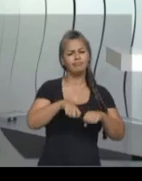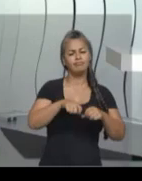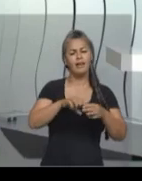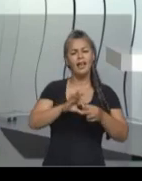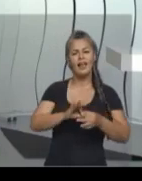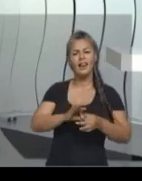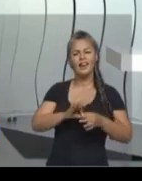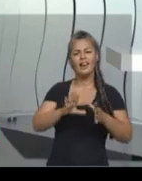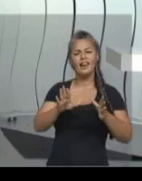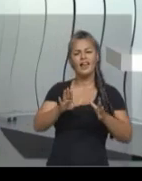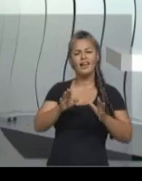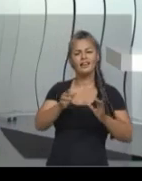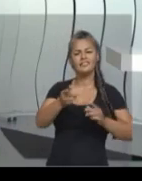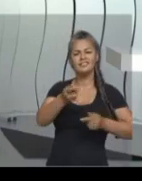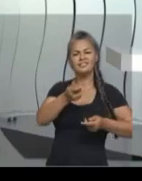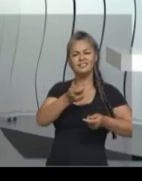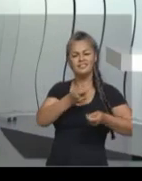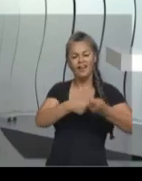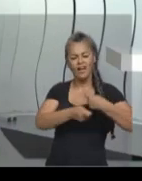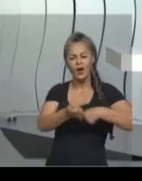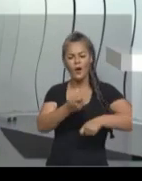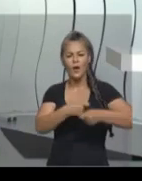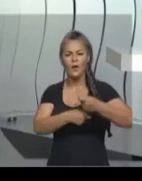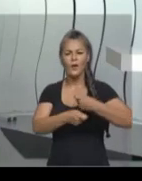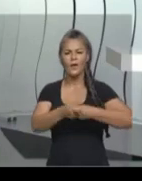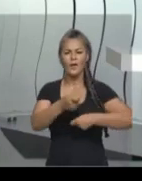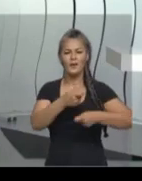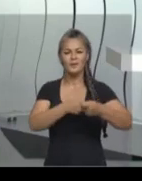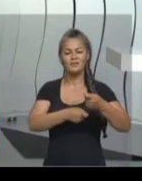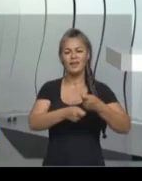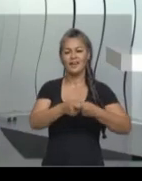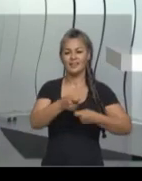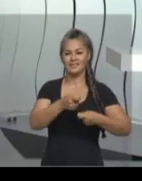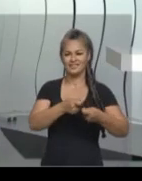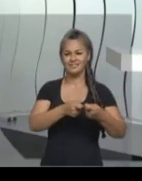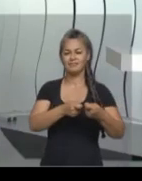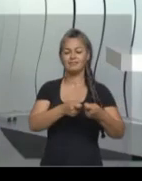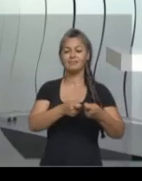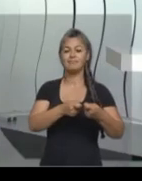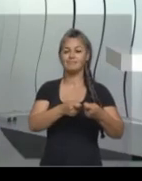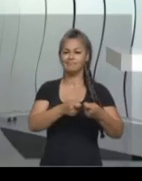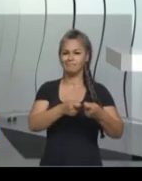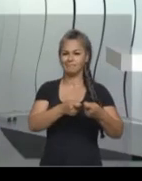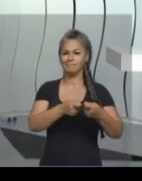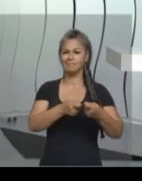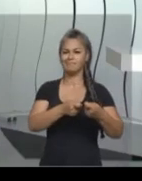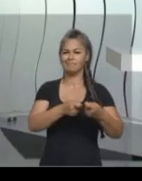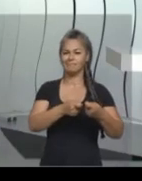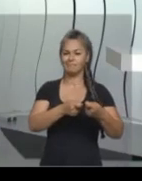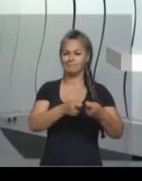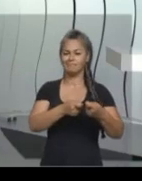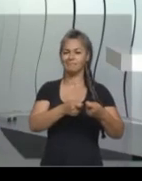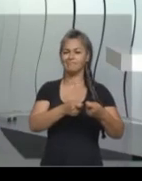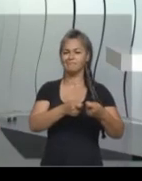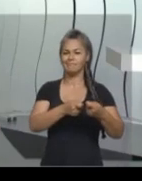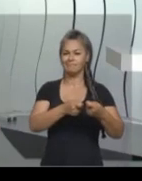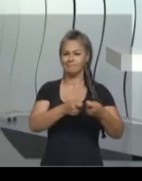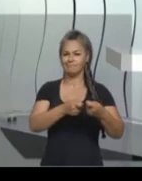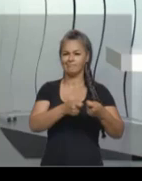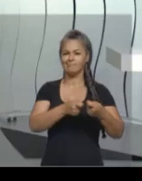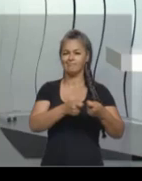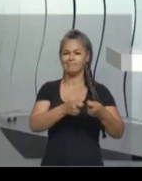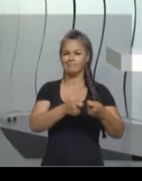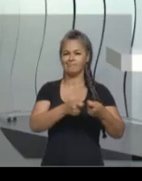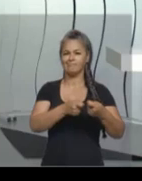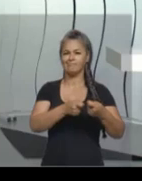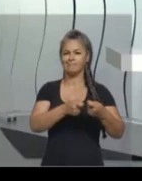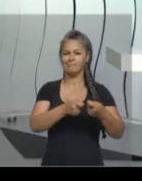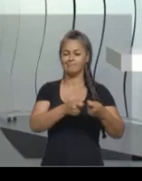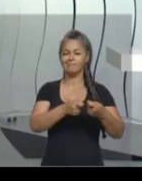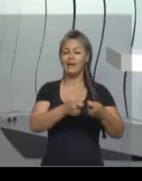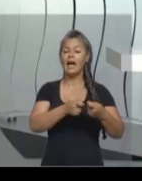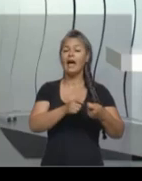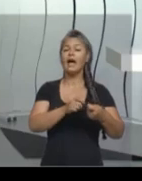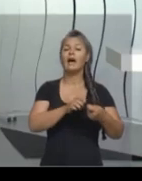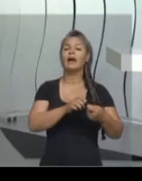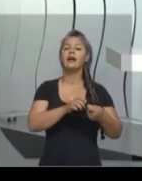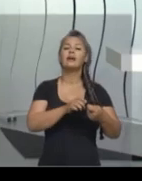no Brasil. O que não favoreceu muito os portugueses residentes no Brasil,